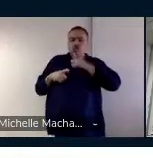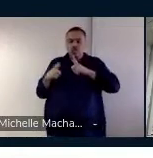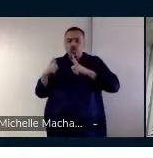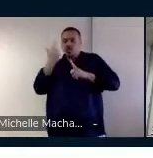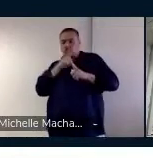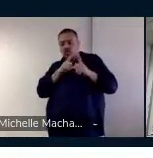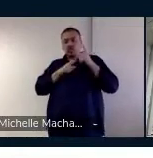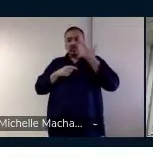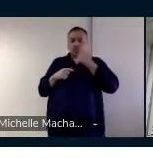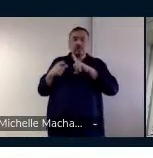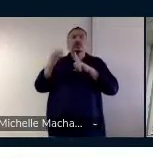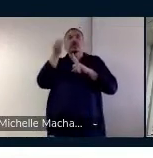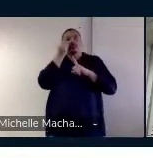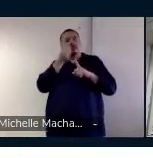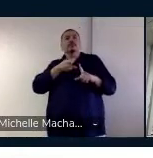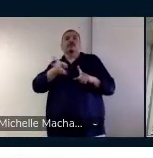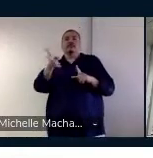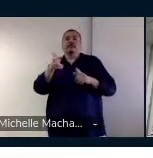consigo fazer. Então, eu vou continuar tentando.